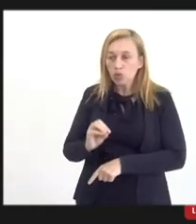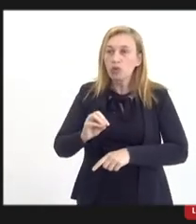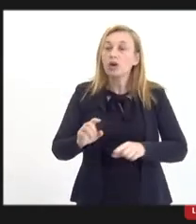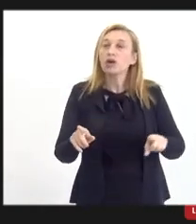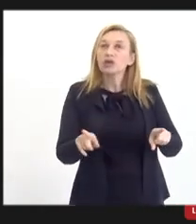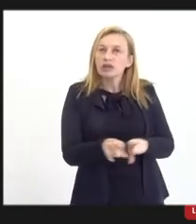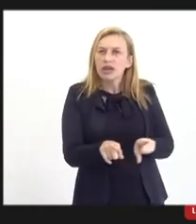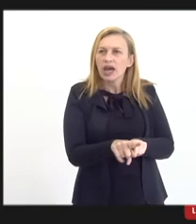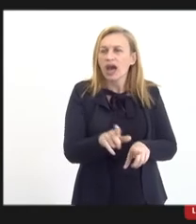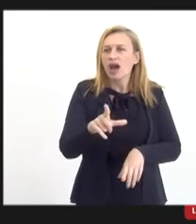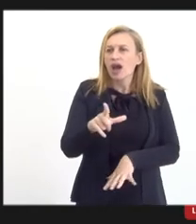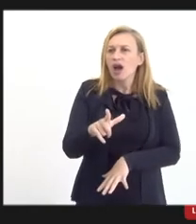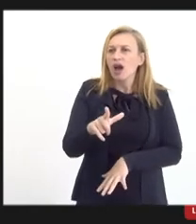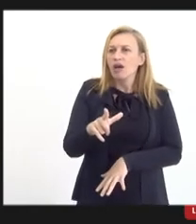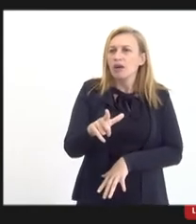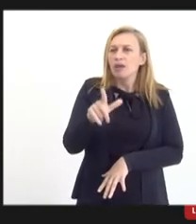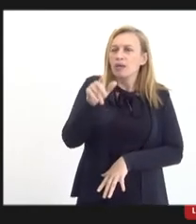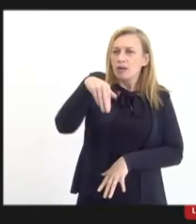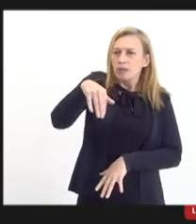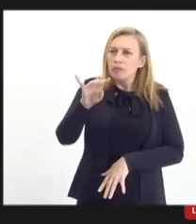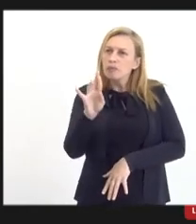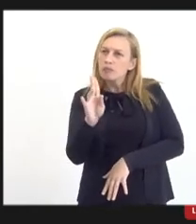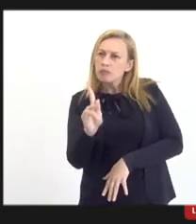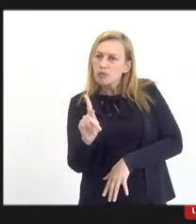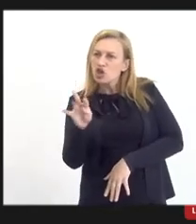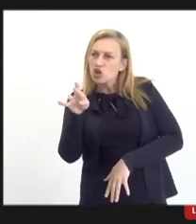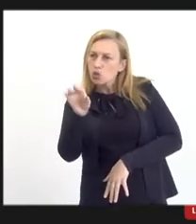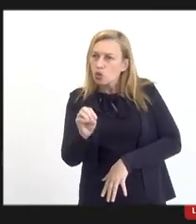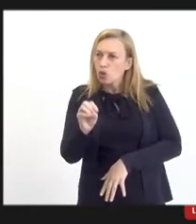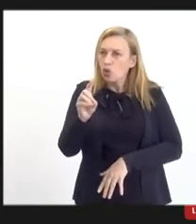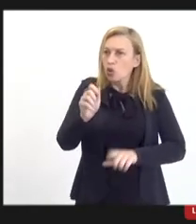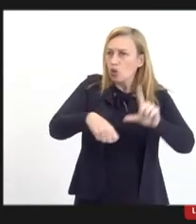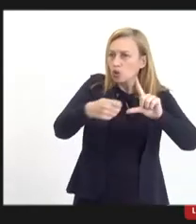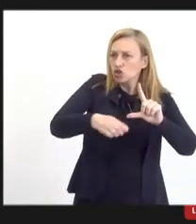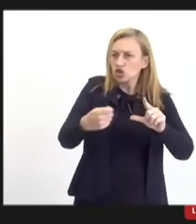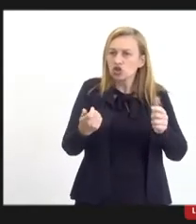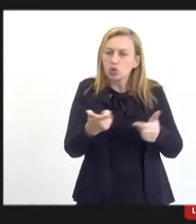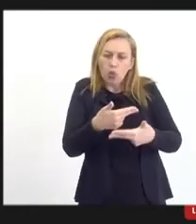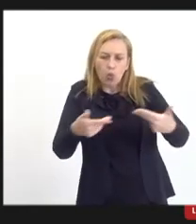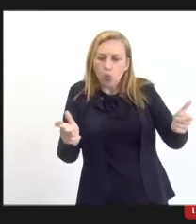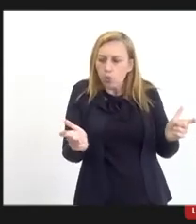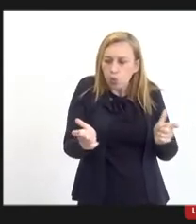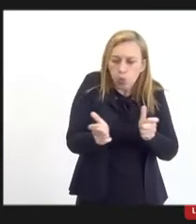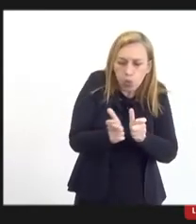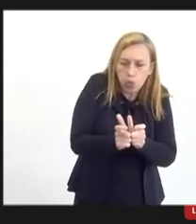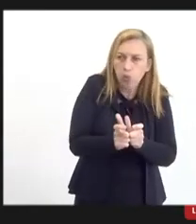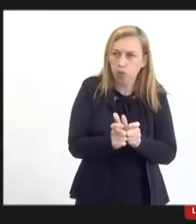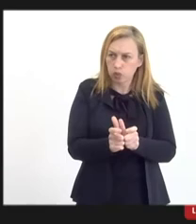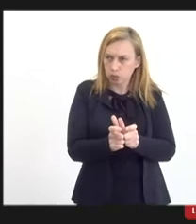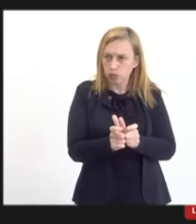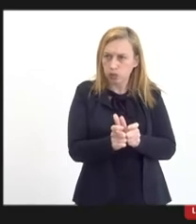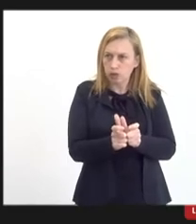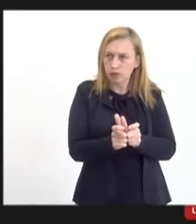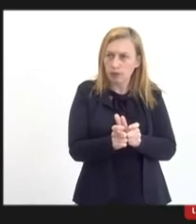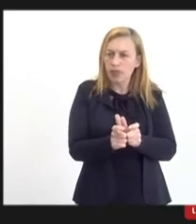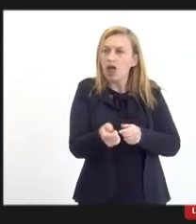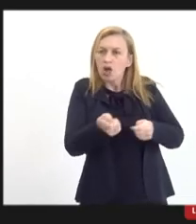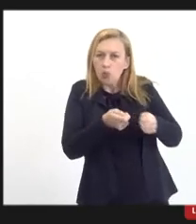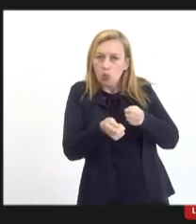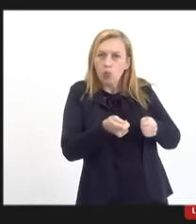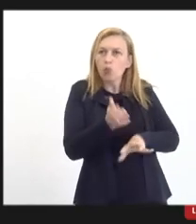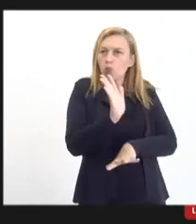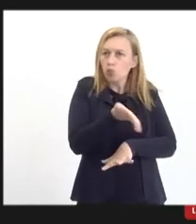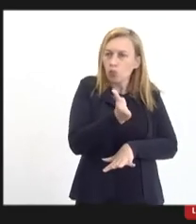-logística de um acesso a uma estrada, coisas menores e mais regionalizadas